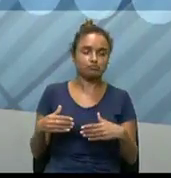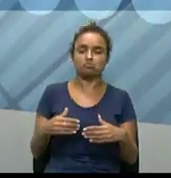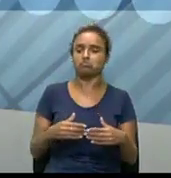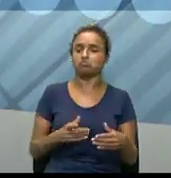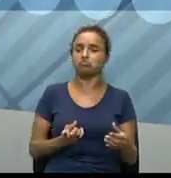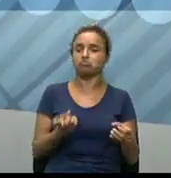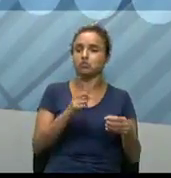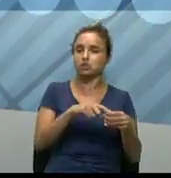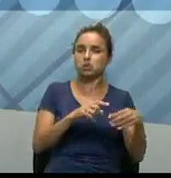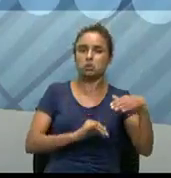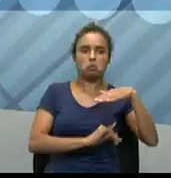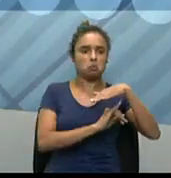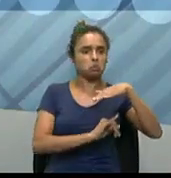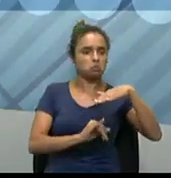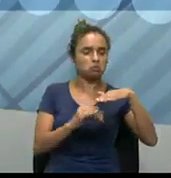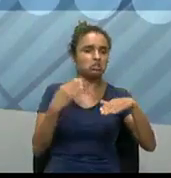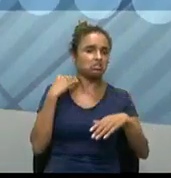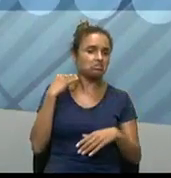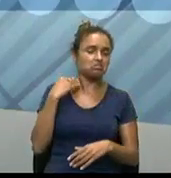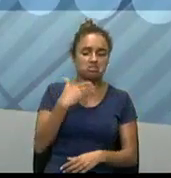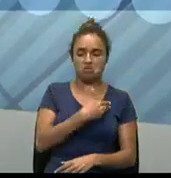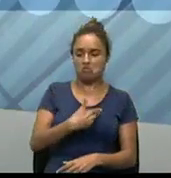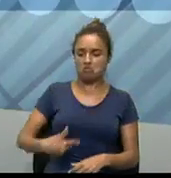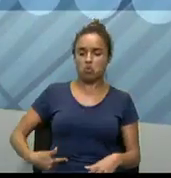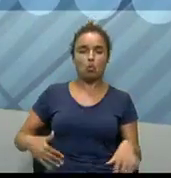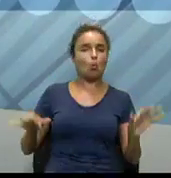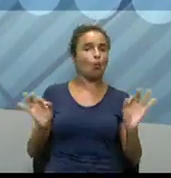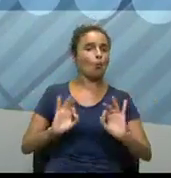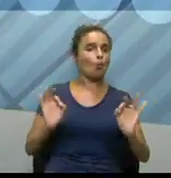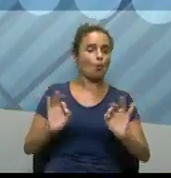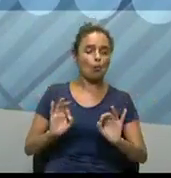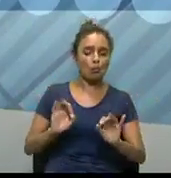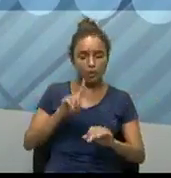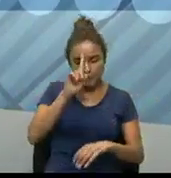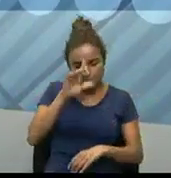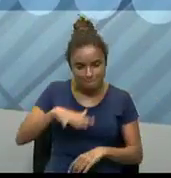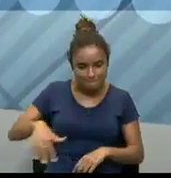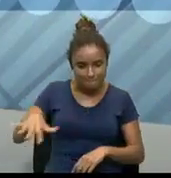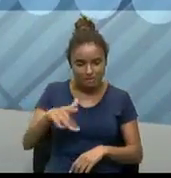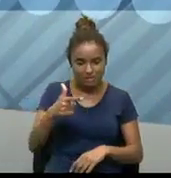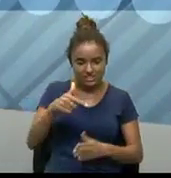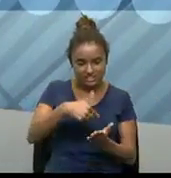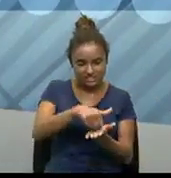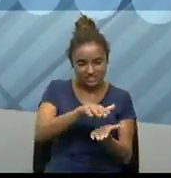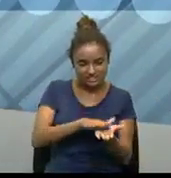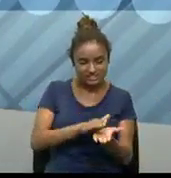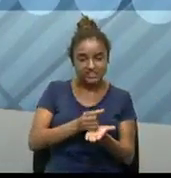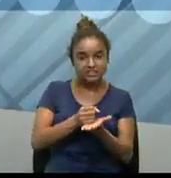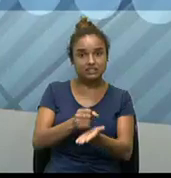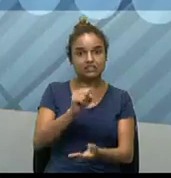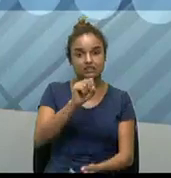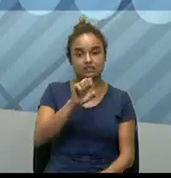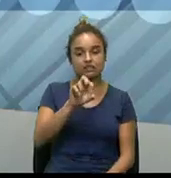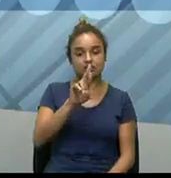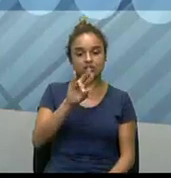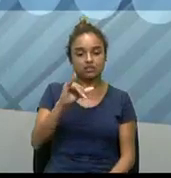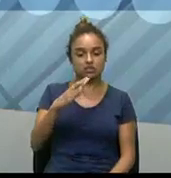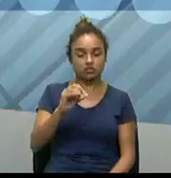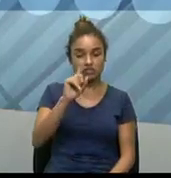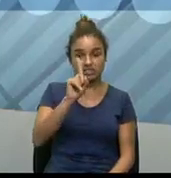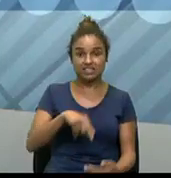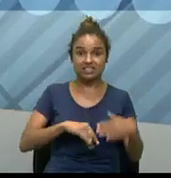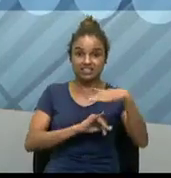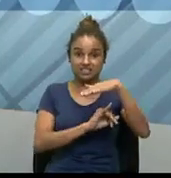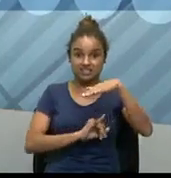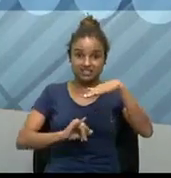financeira, não depende do governo, né? Quer dizer, não existe taxa de serviço, que geralmente as instituições